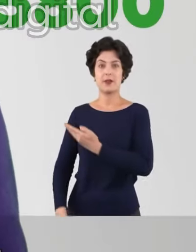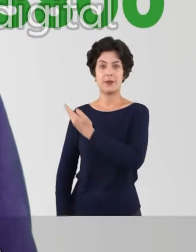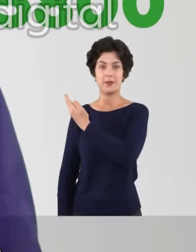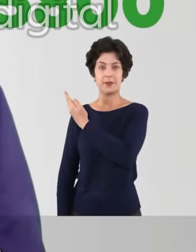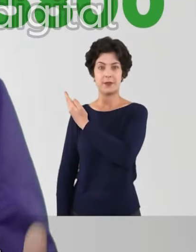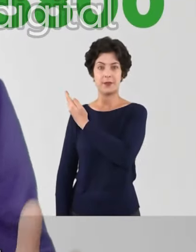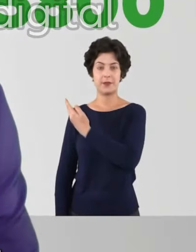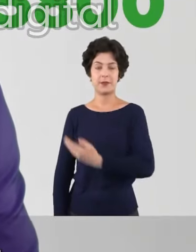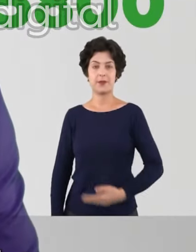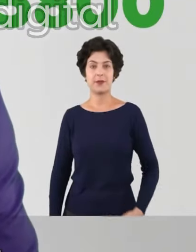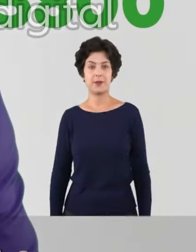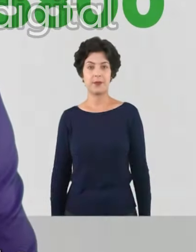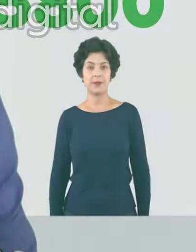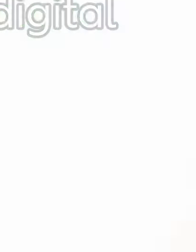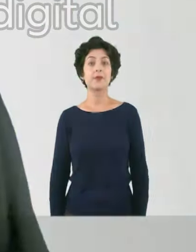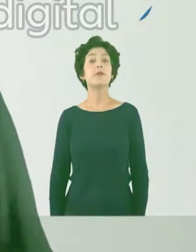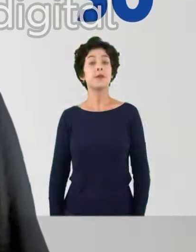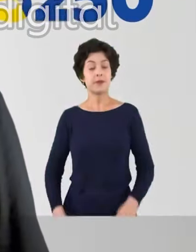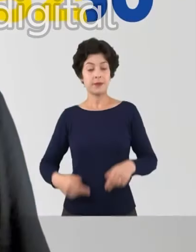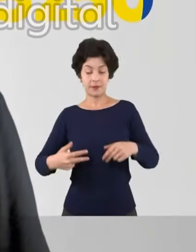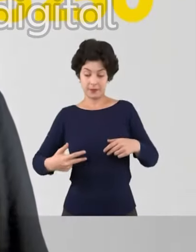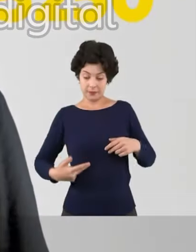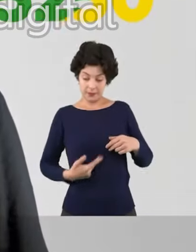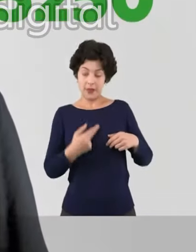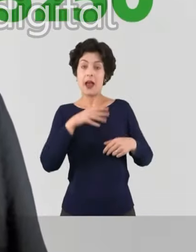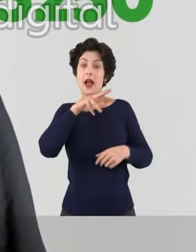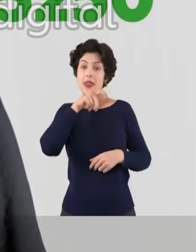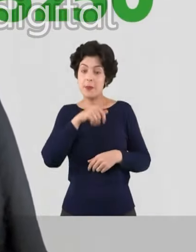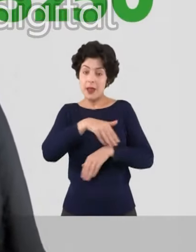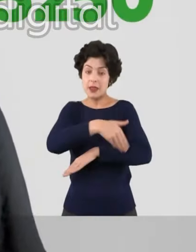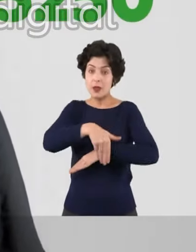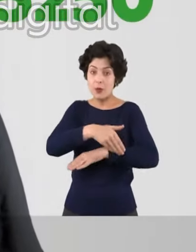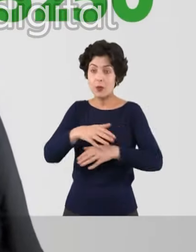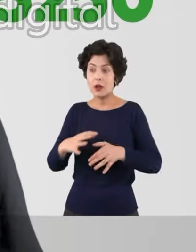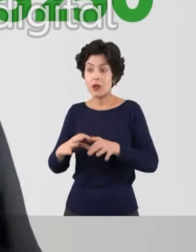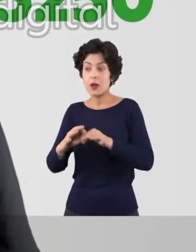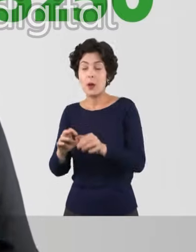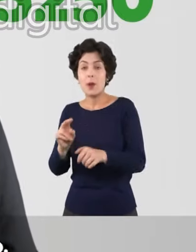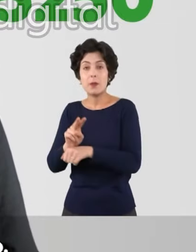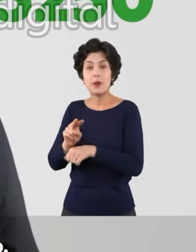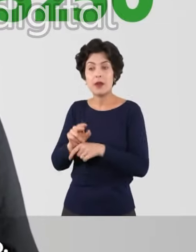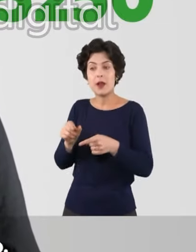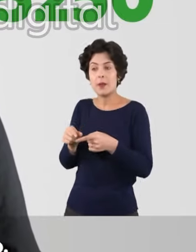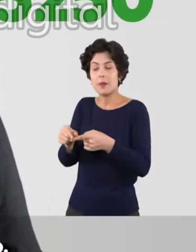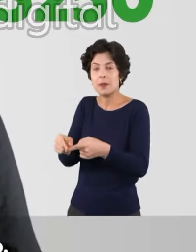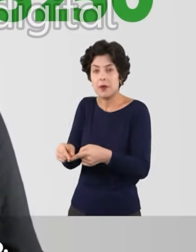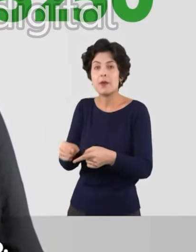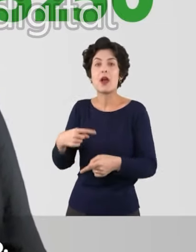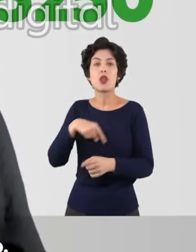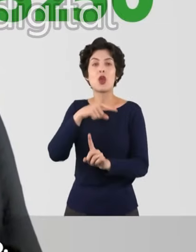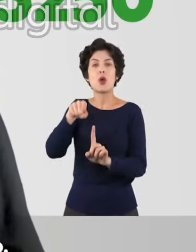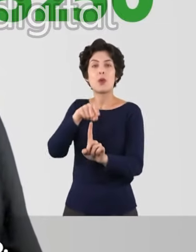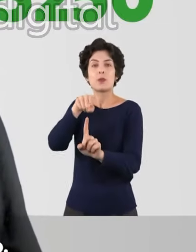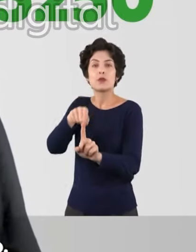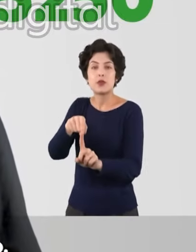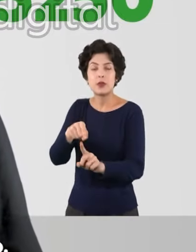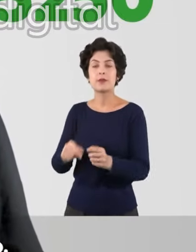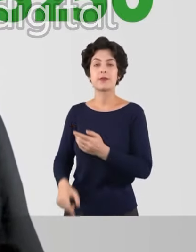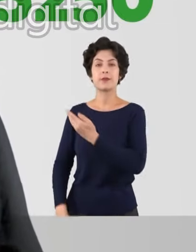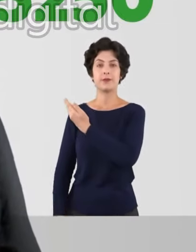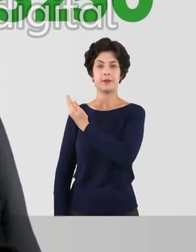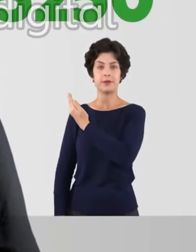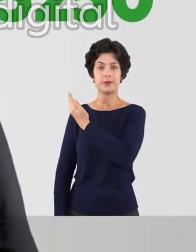Vote Zé Turim, 25-800. Castrar e alimentar animais de rua, juntamente com os protetores humildes da periferia, é a nossa missão.